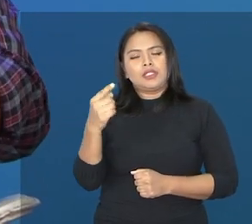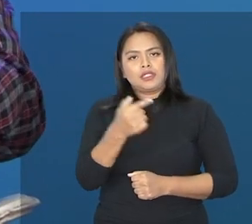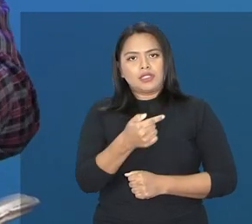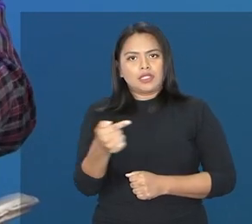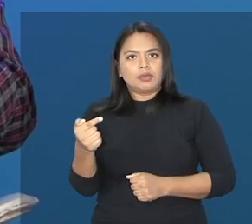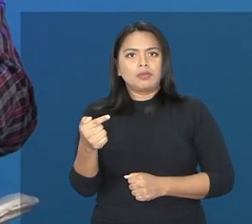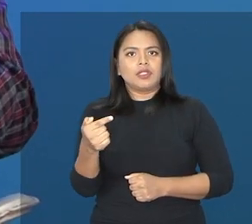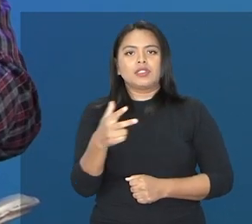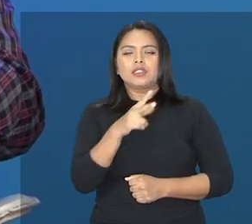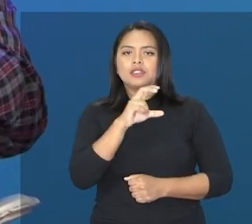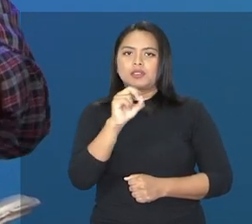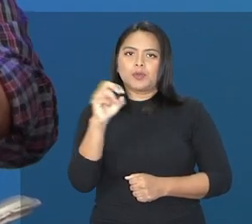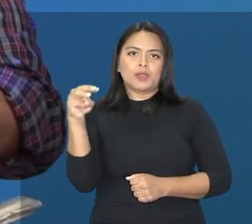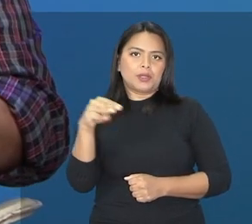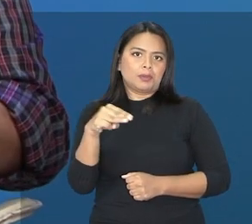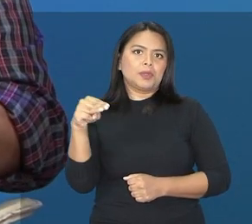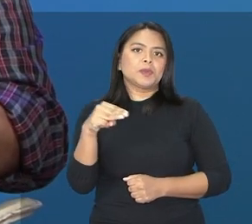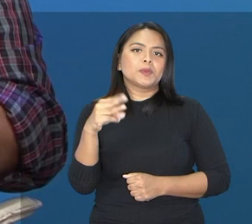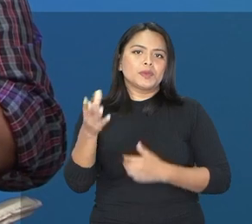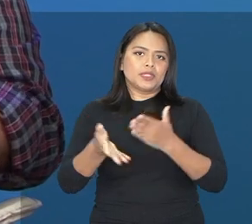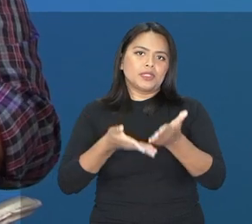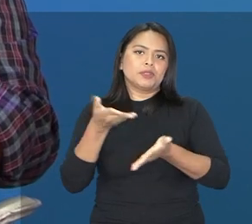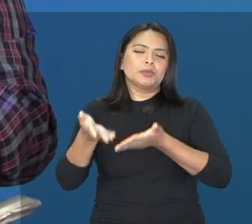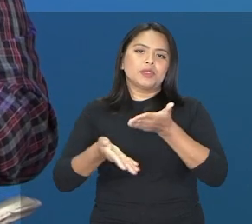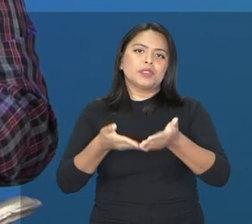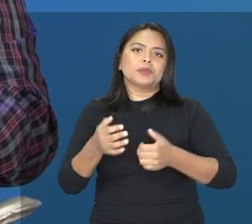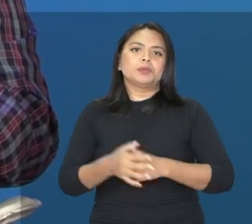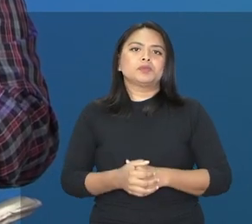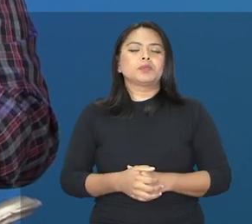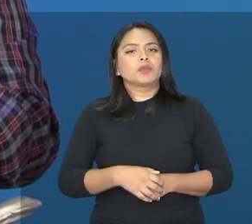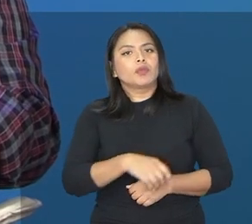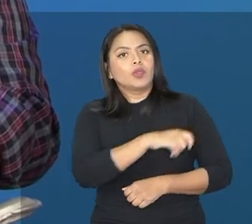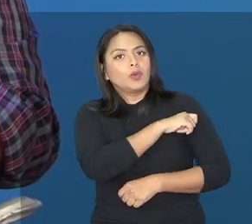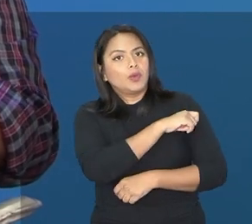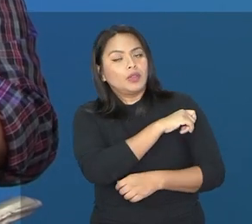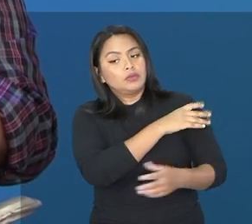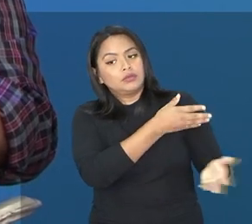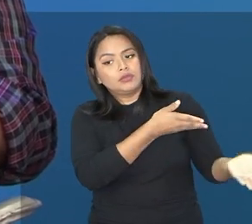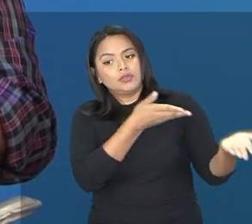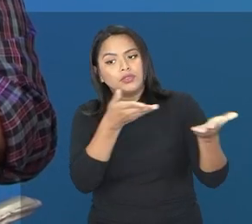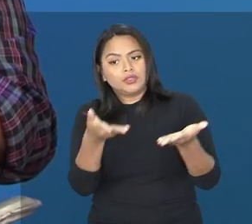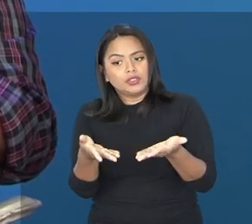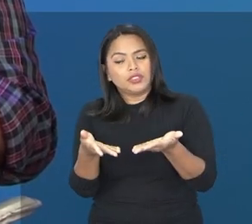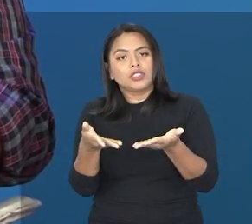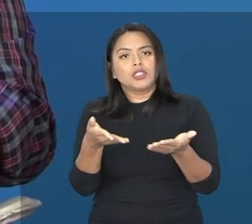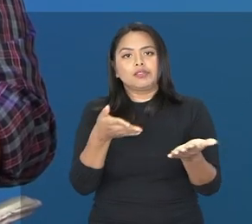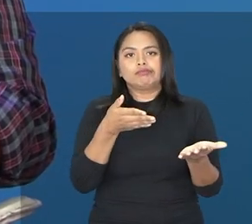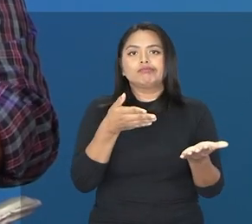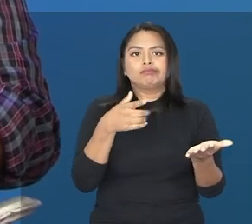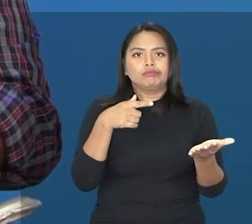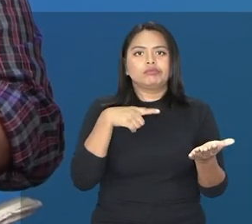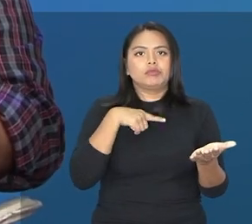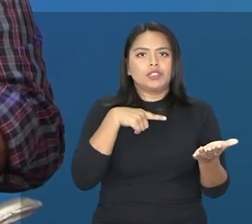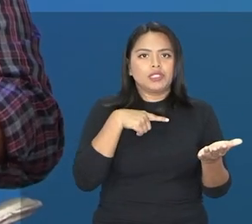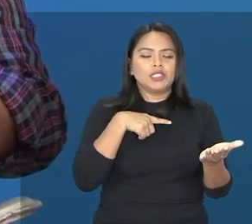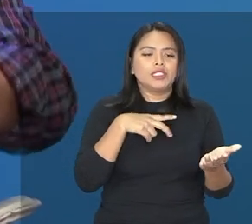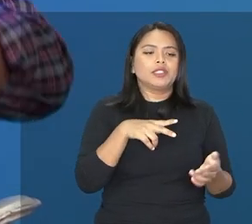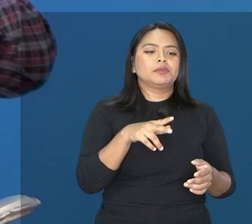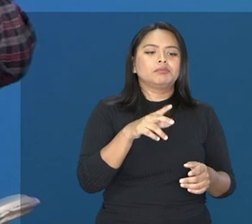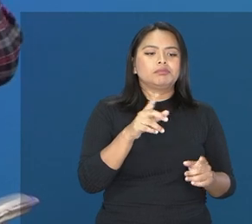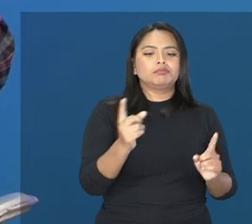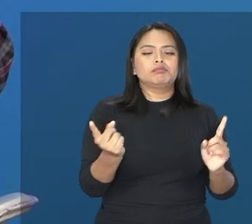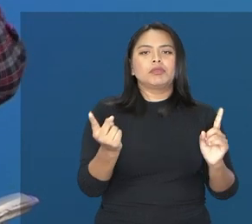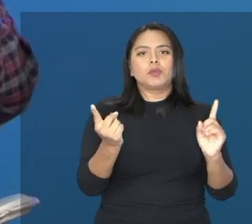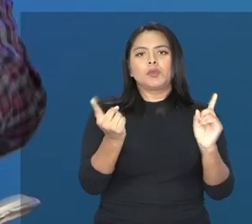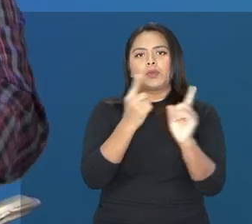50 minutos. quando o aluno chega no centro, ele frequenta esses cinco domínios. A cada 50